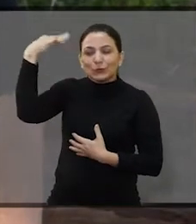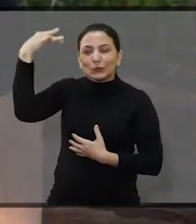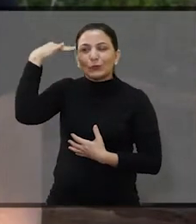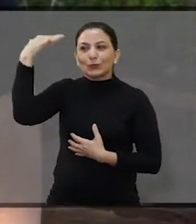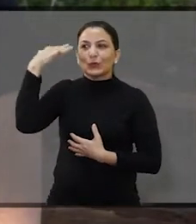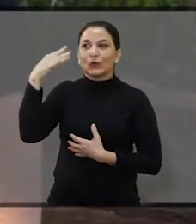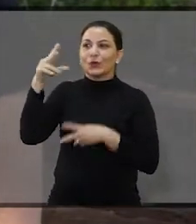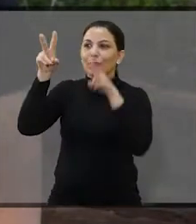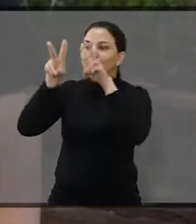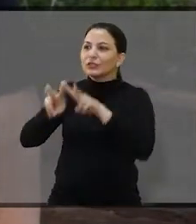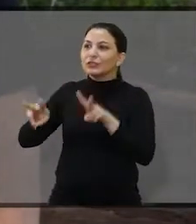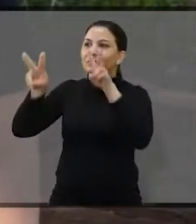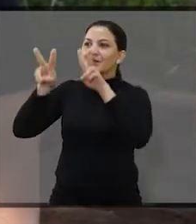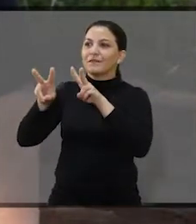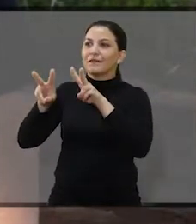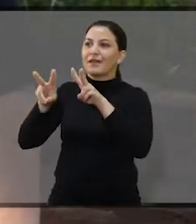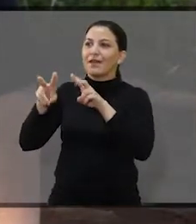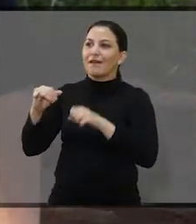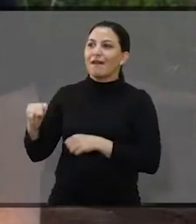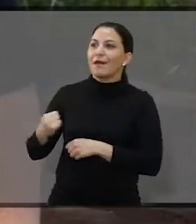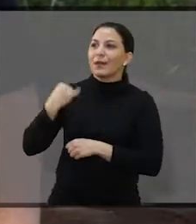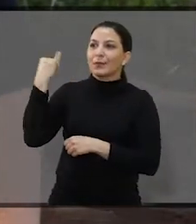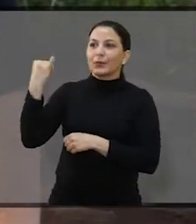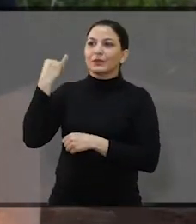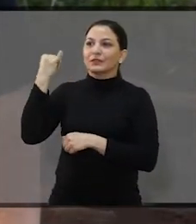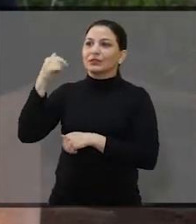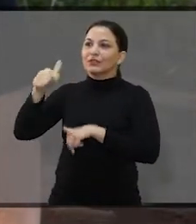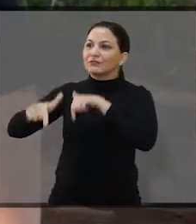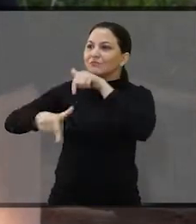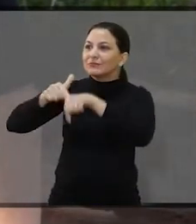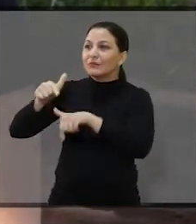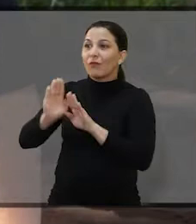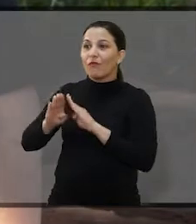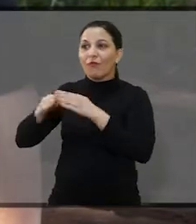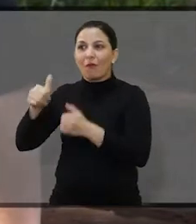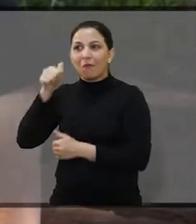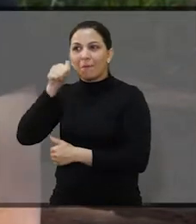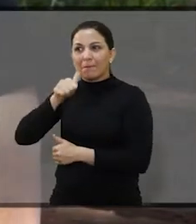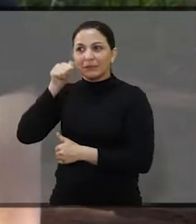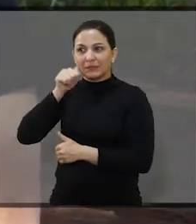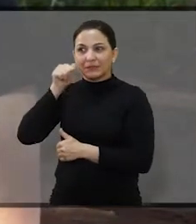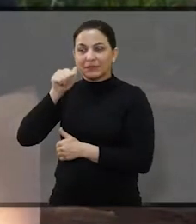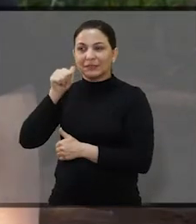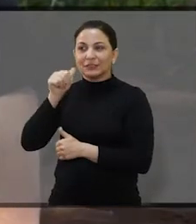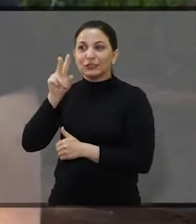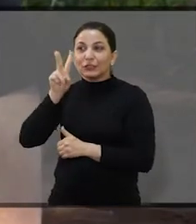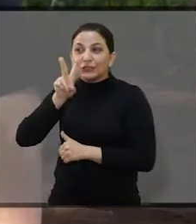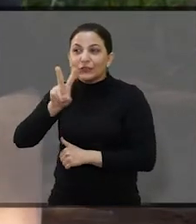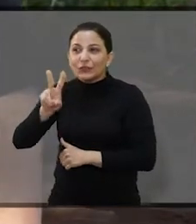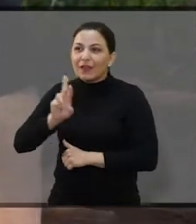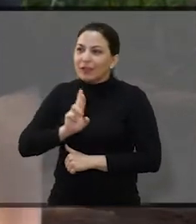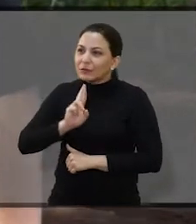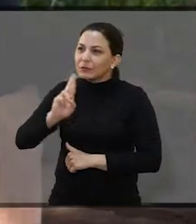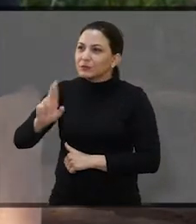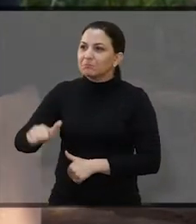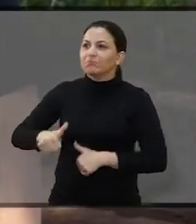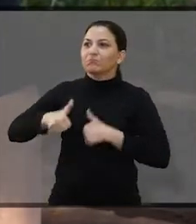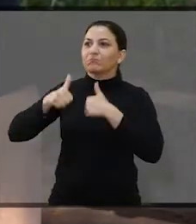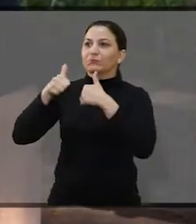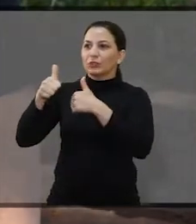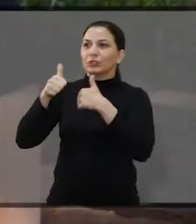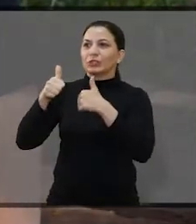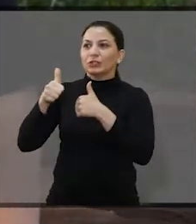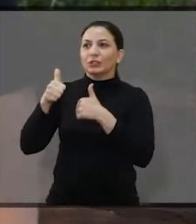a gente vê quão é importante trabalhar com essas meninas. E quando a gente vê um pouquinho de resultado,